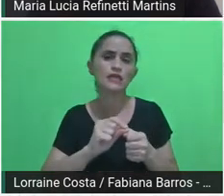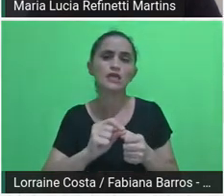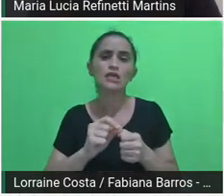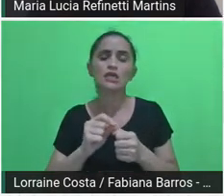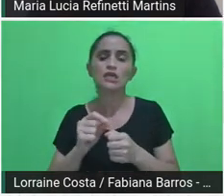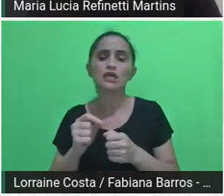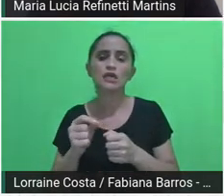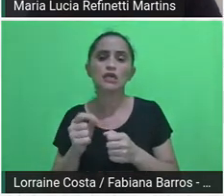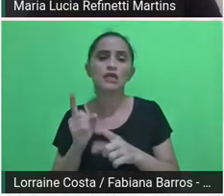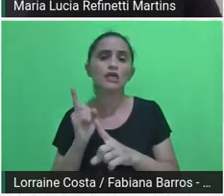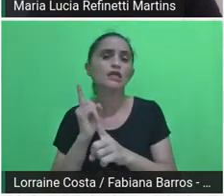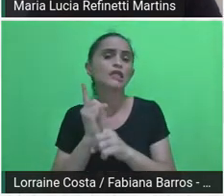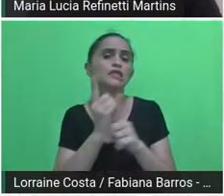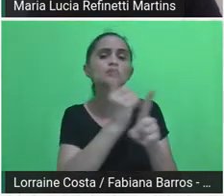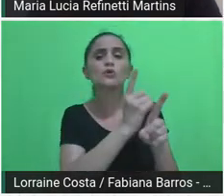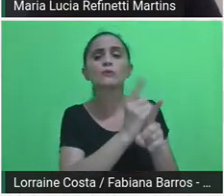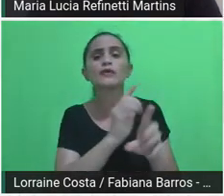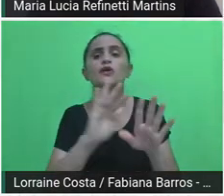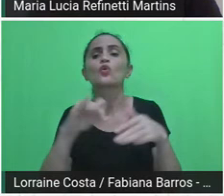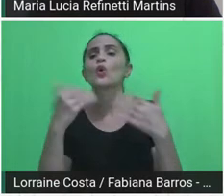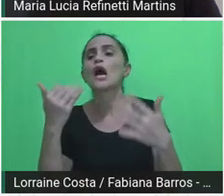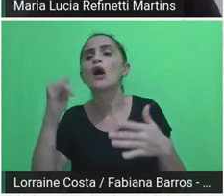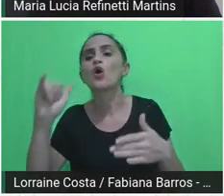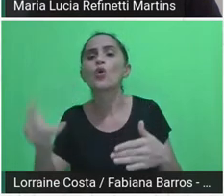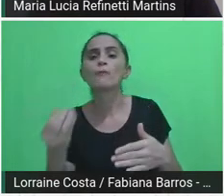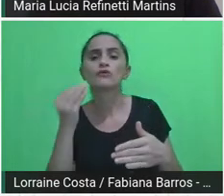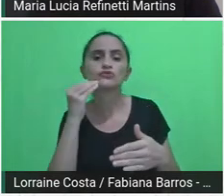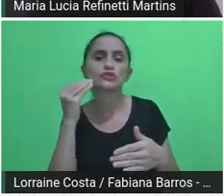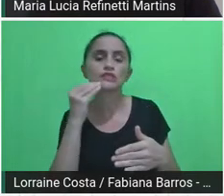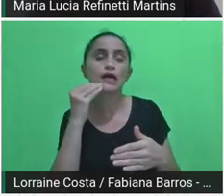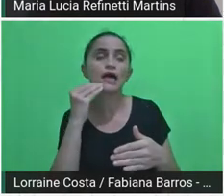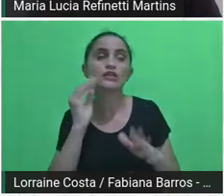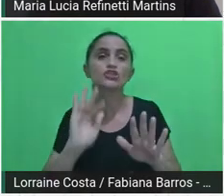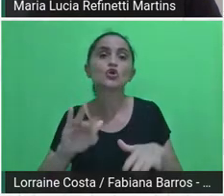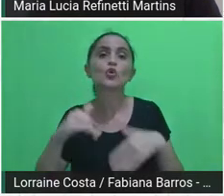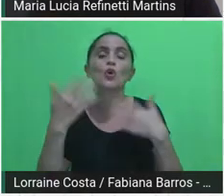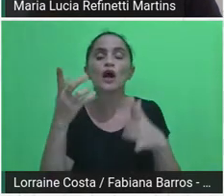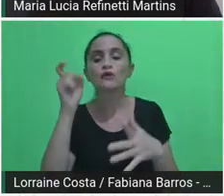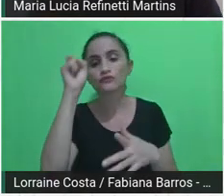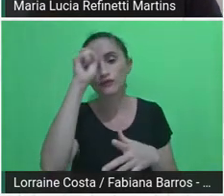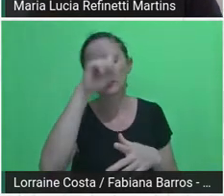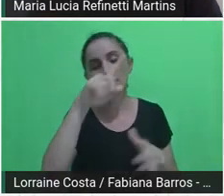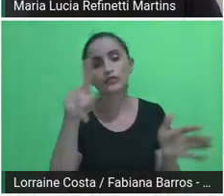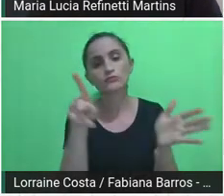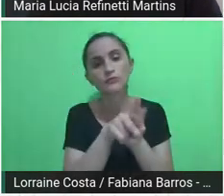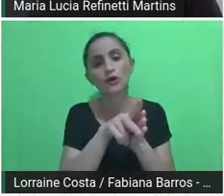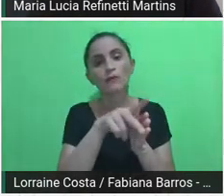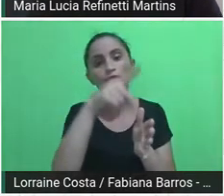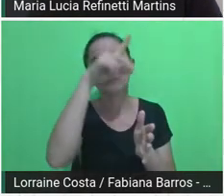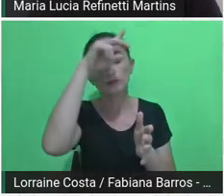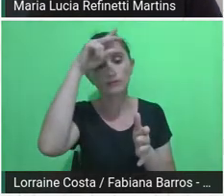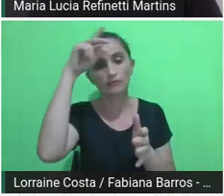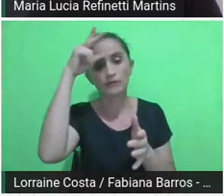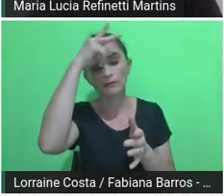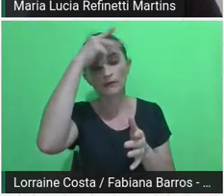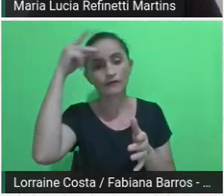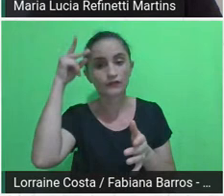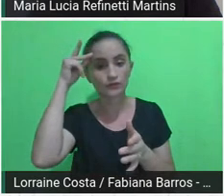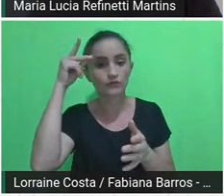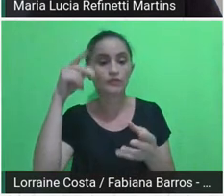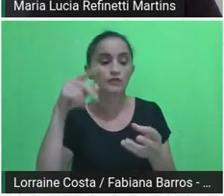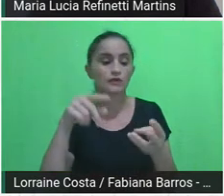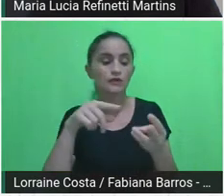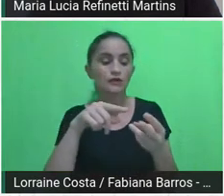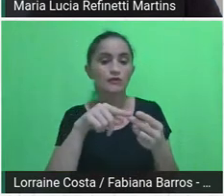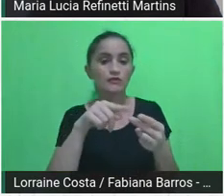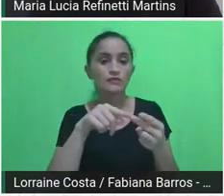dificuldades nesses territórios das subprefeituras. O segundo módulo era sobre gestão